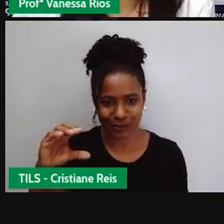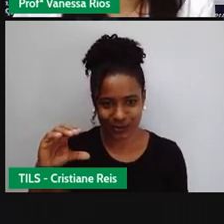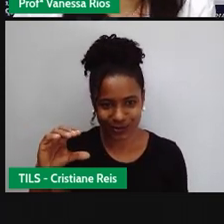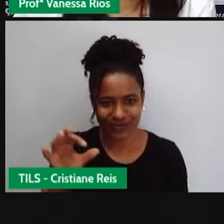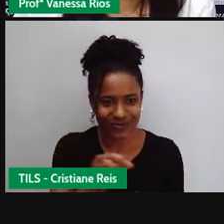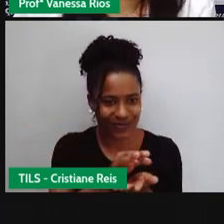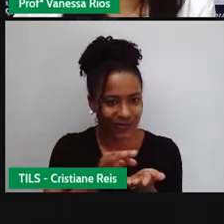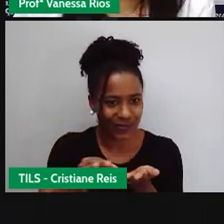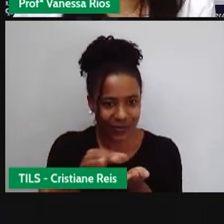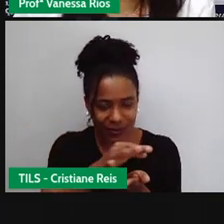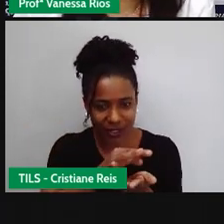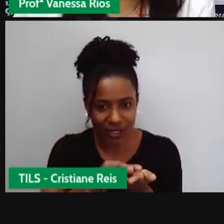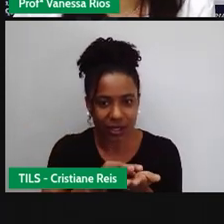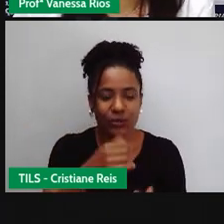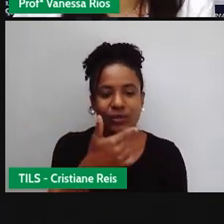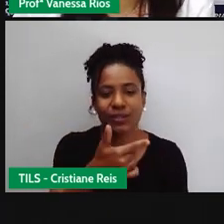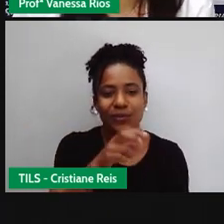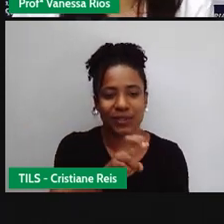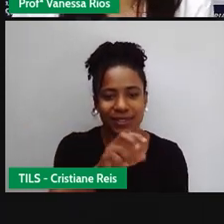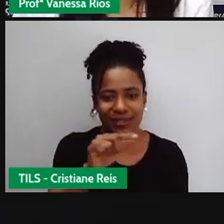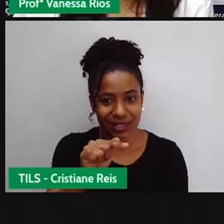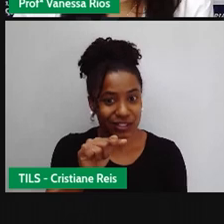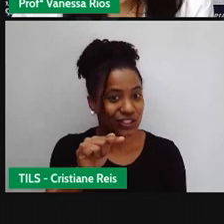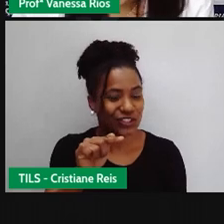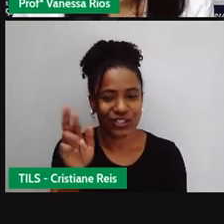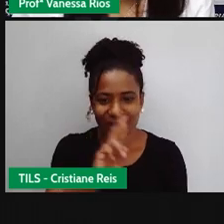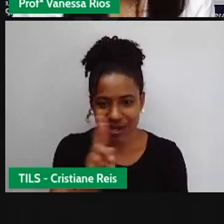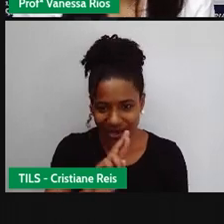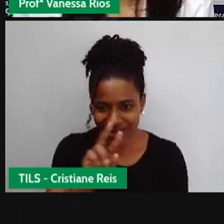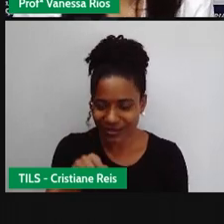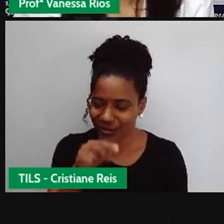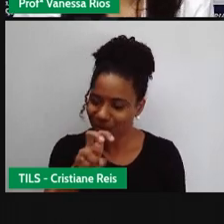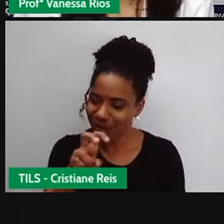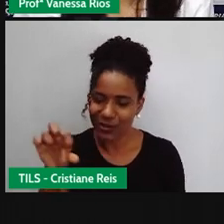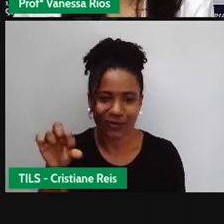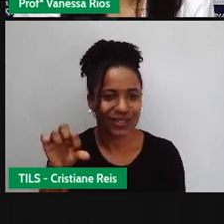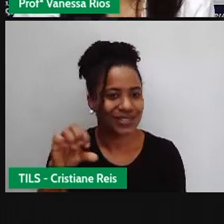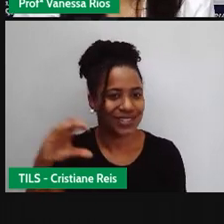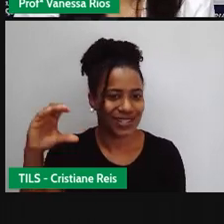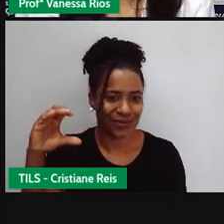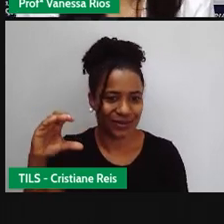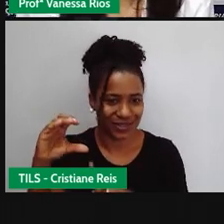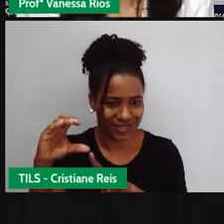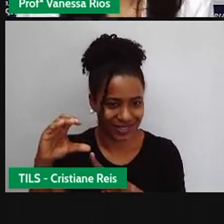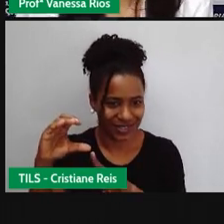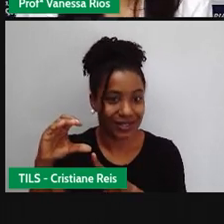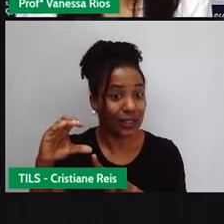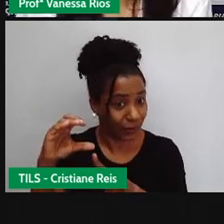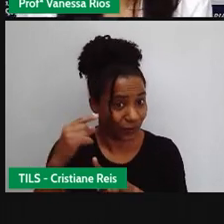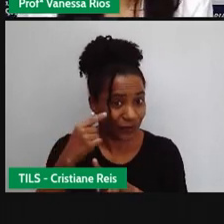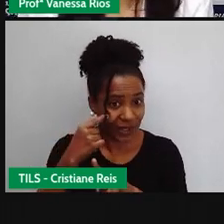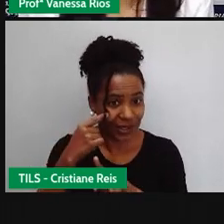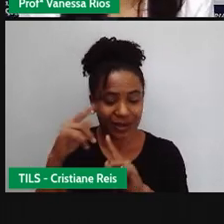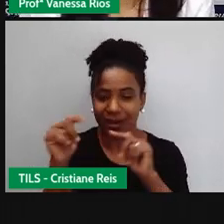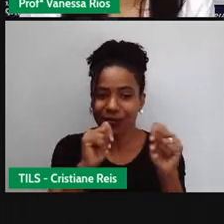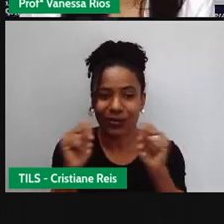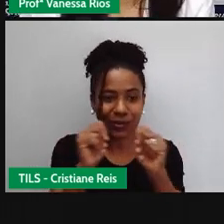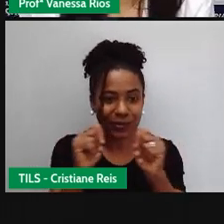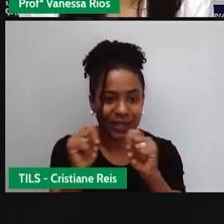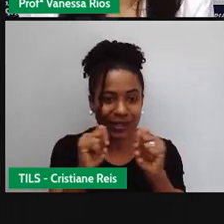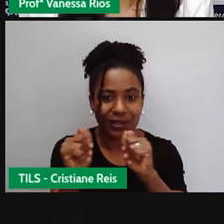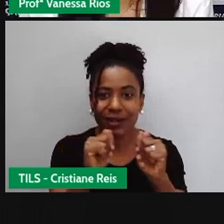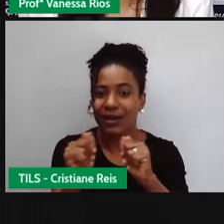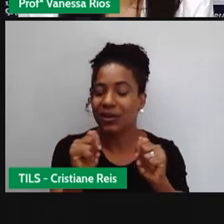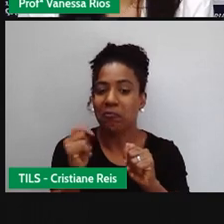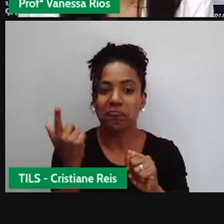Então, 257 reais e 59 centavos. Então, a economia aí, ó, do dono dessas